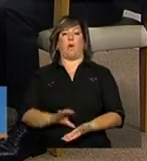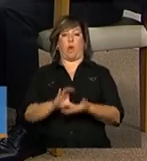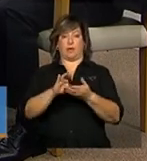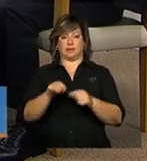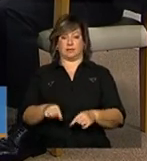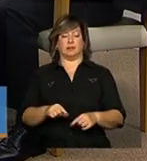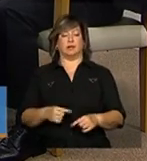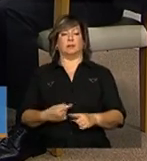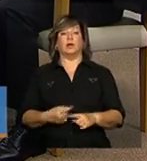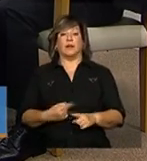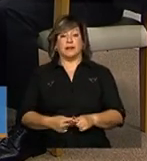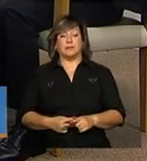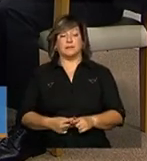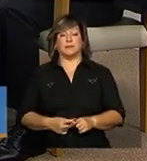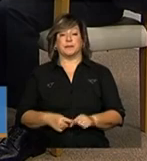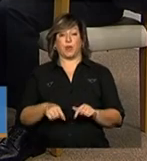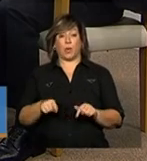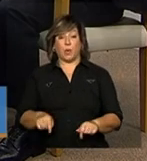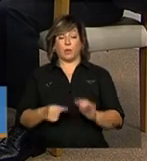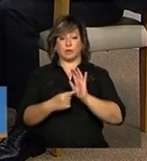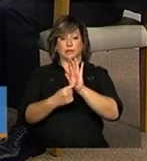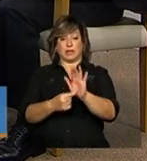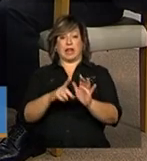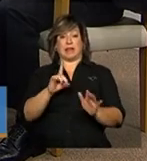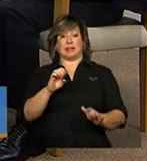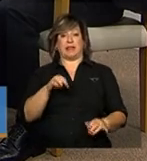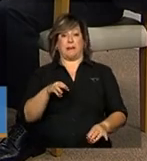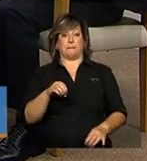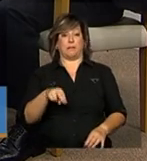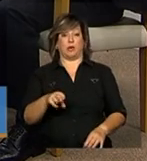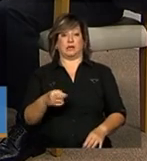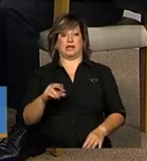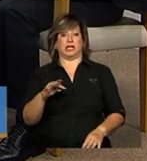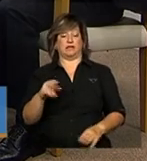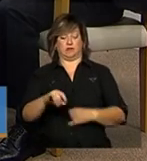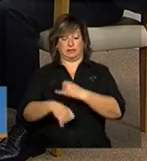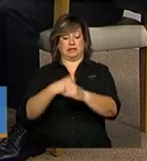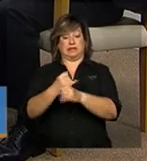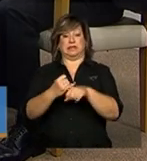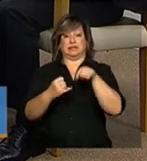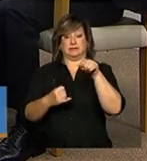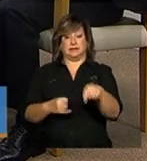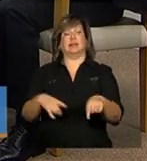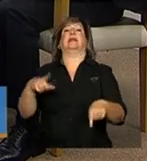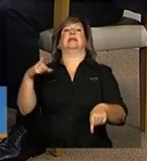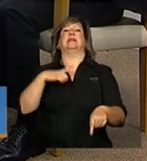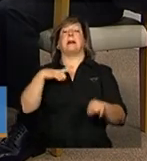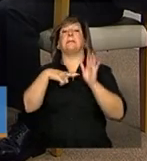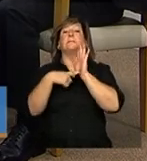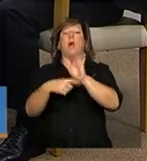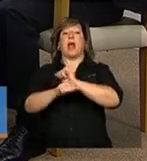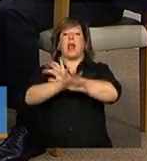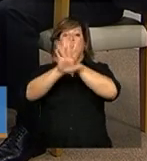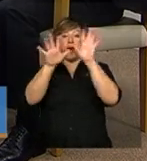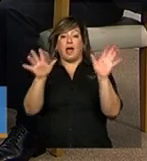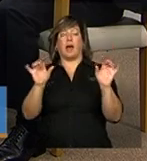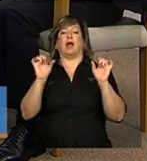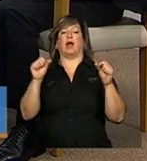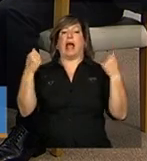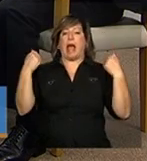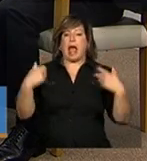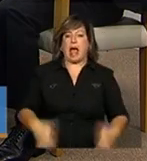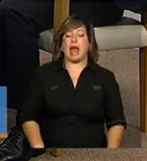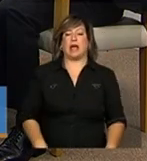Porque o demonstrativo, se você for perceber a nova estrutura dele, ele dá maior visibilidade do gasto, visibilidade da receita,